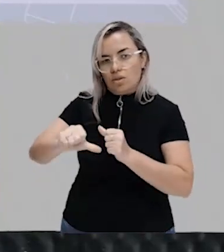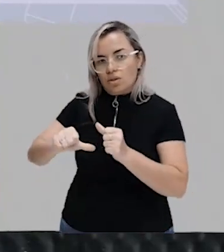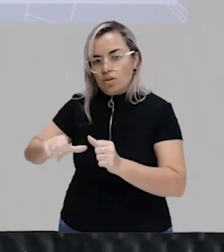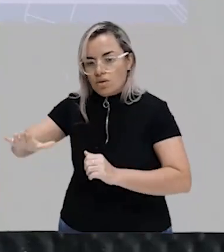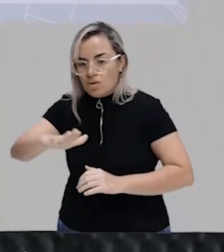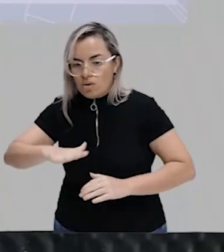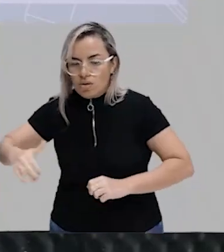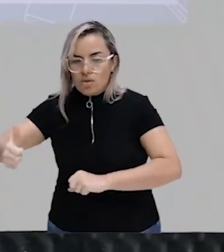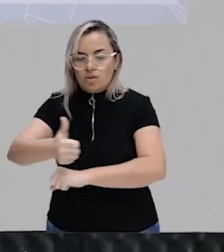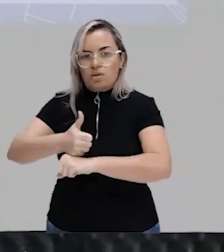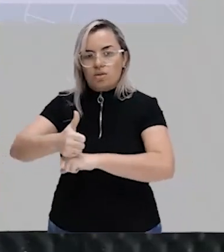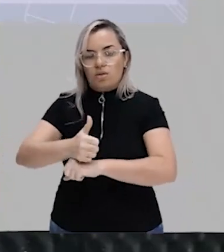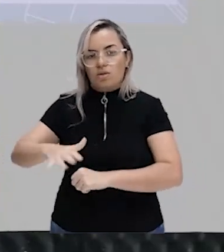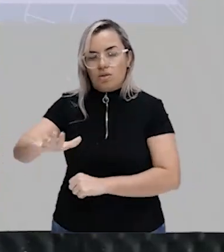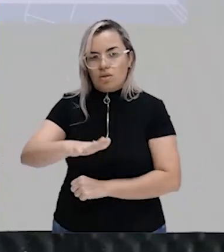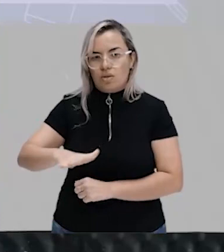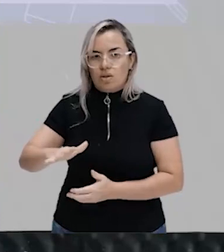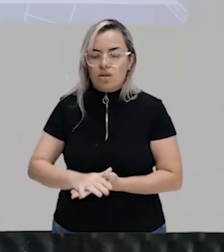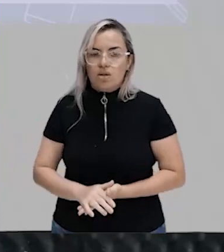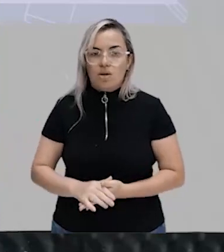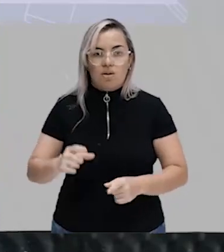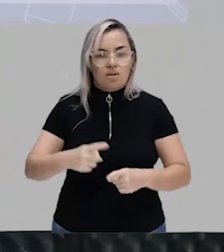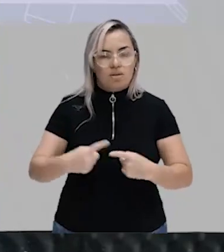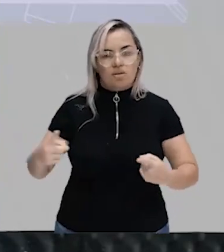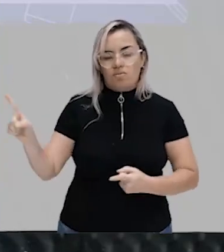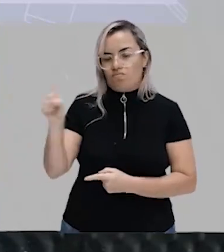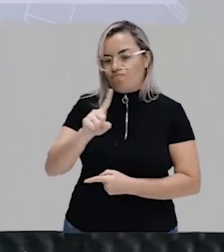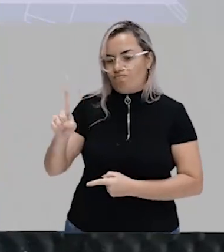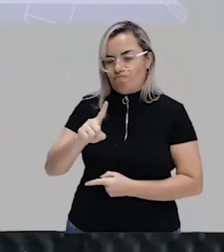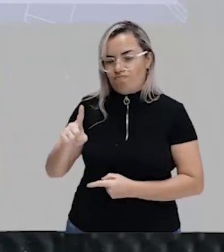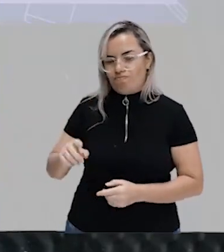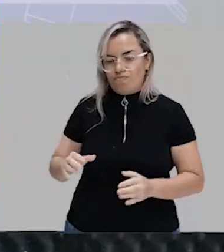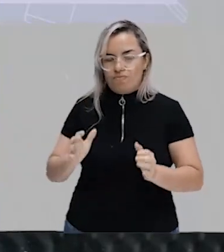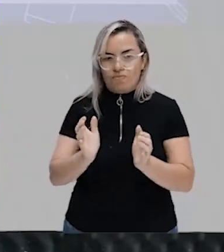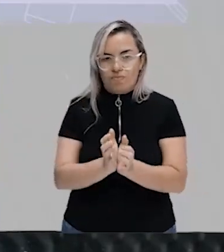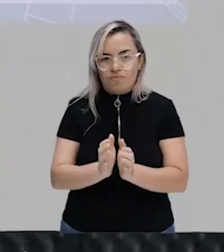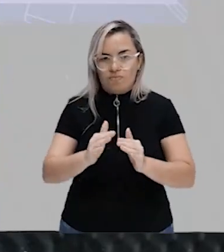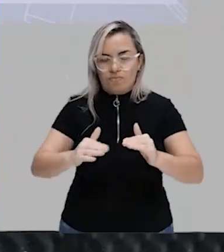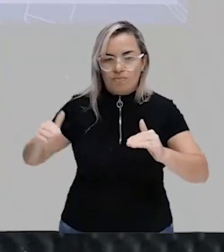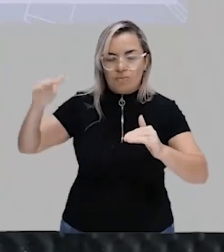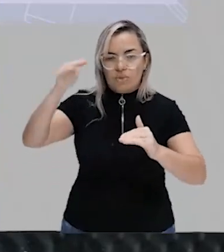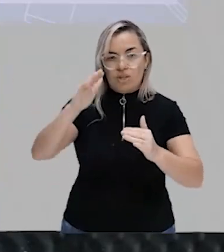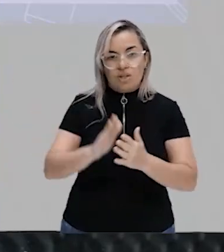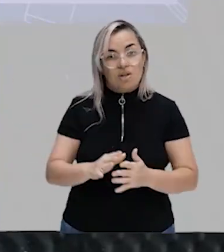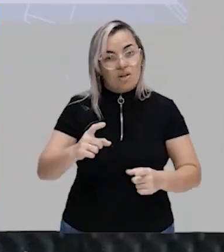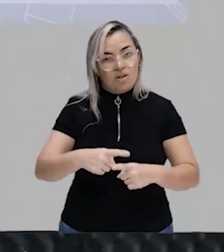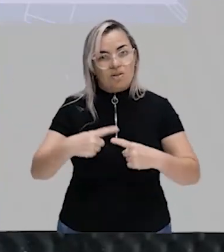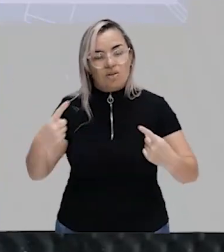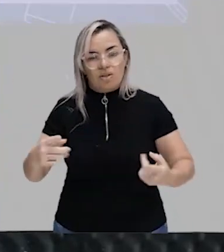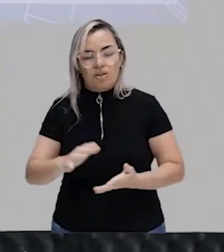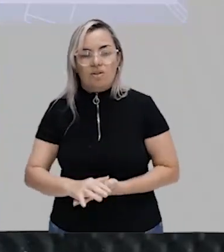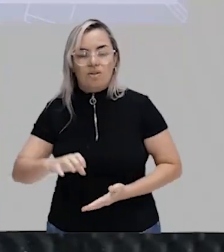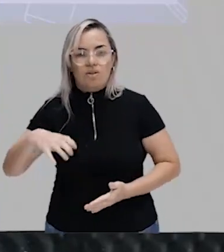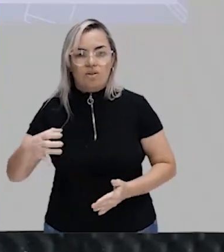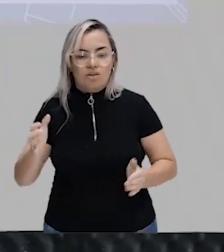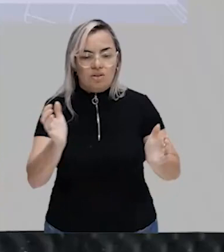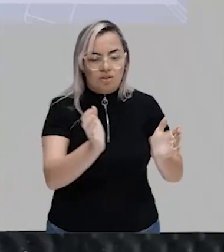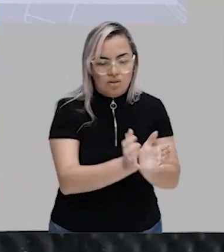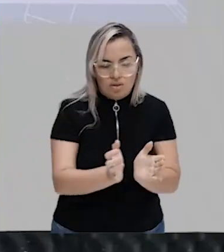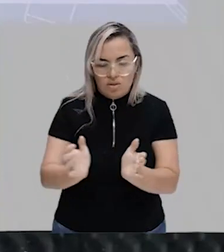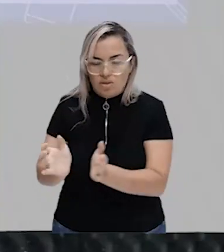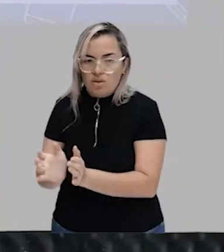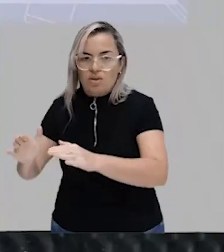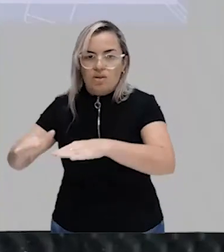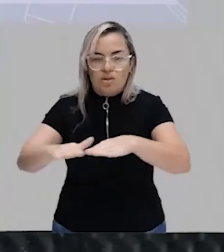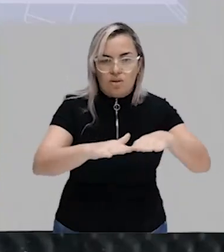ainda garantia de que você vai subir de classe. Você apenas tem um padrão de vida melhor dentro da mesma classe que você